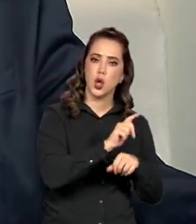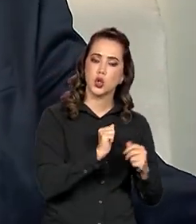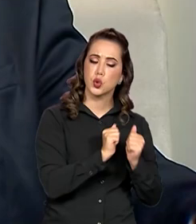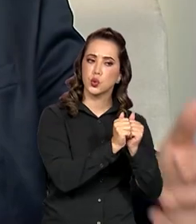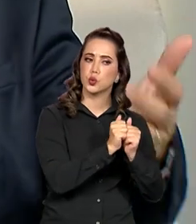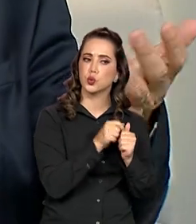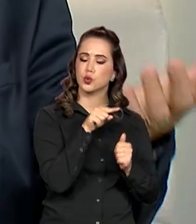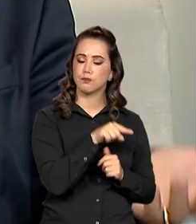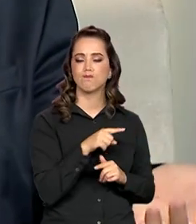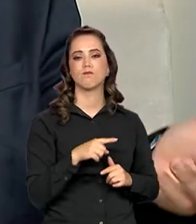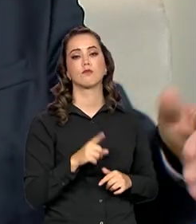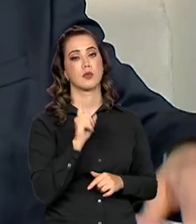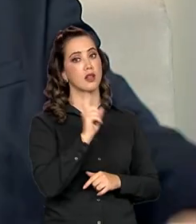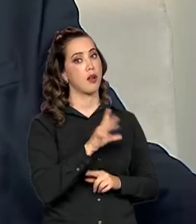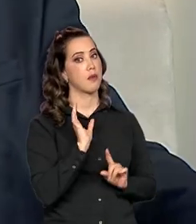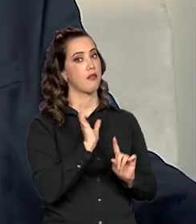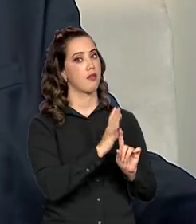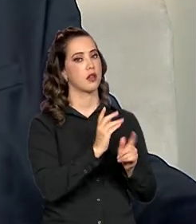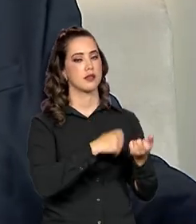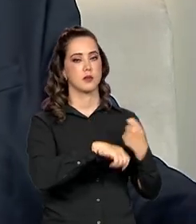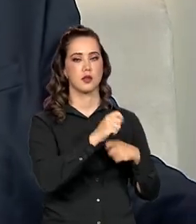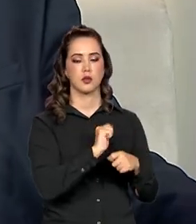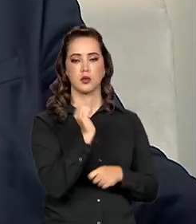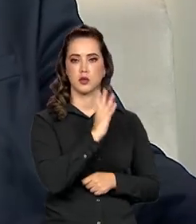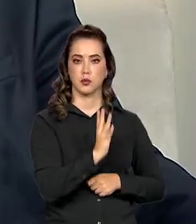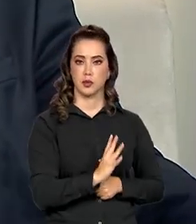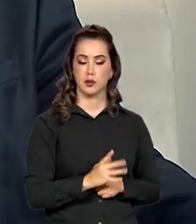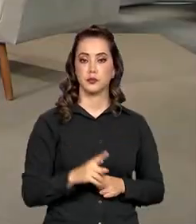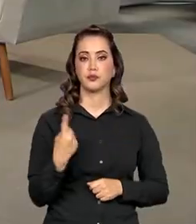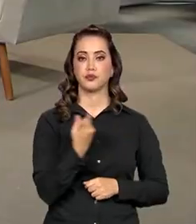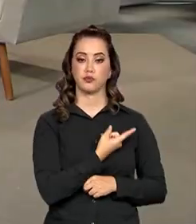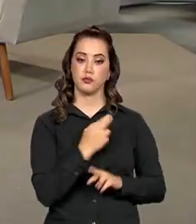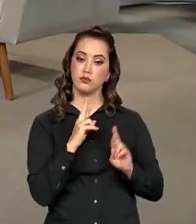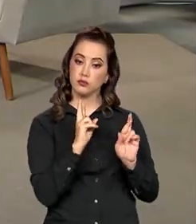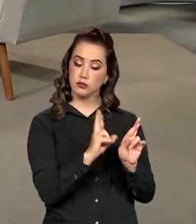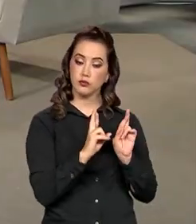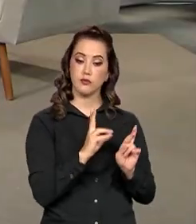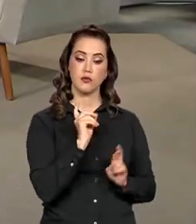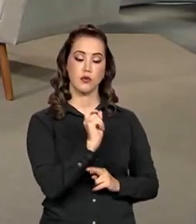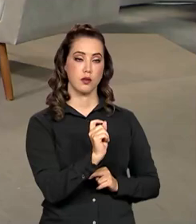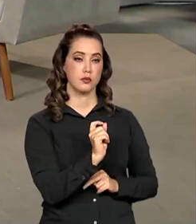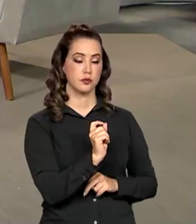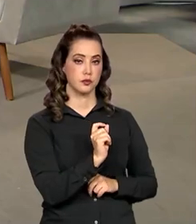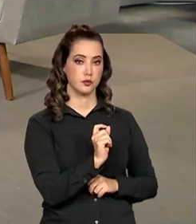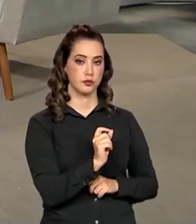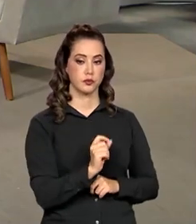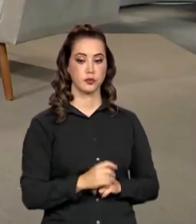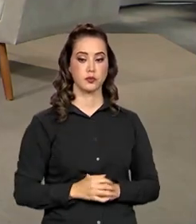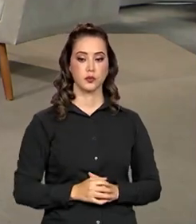portanto, é um grande impacto para a economia brasileira. Esperamos que os